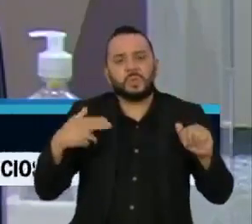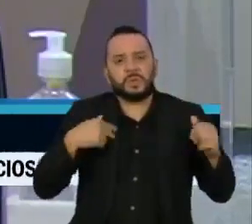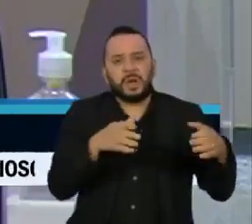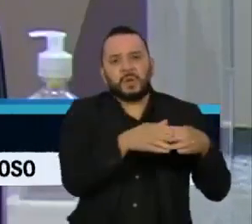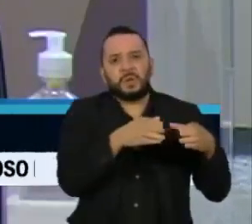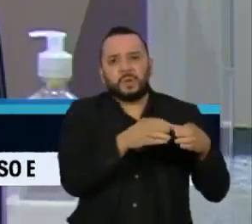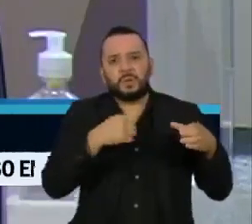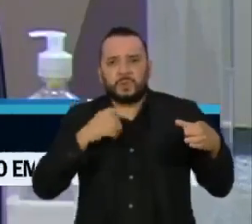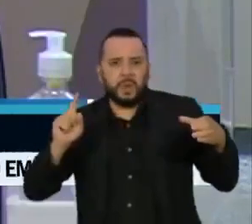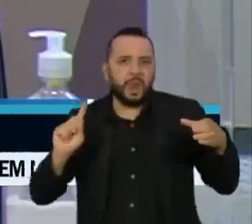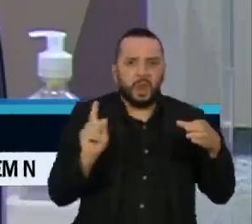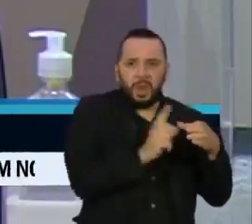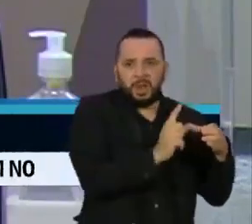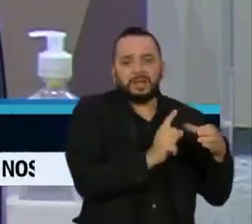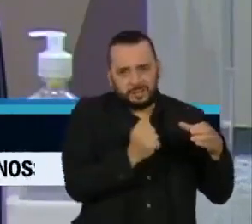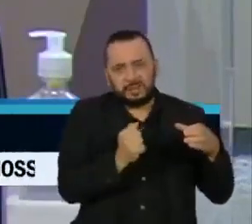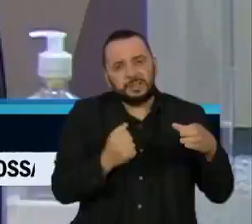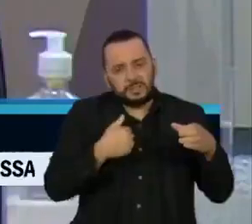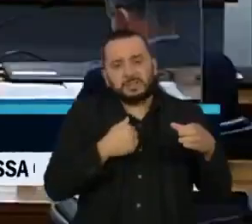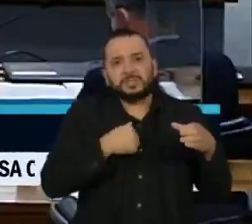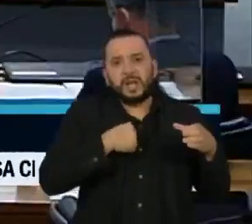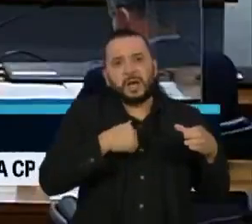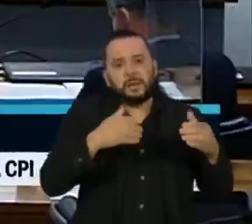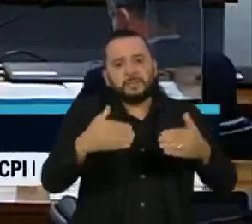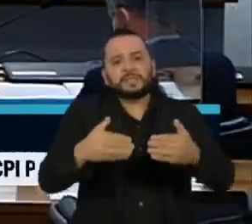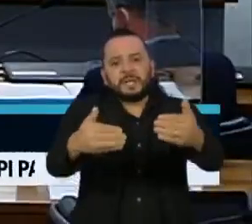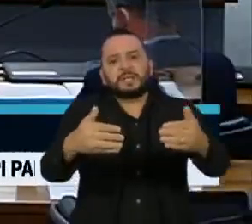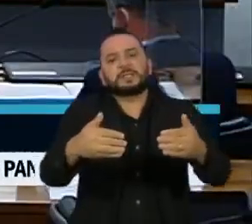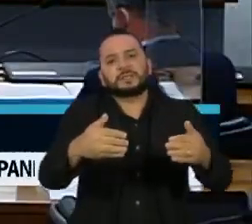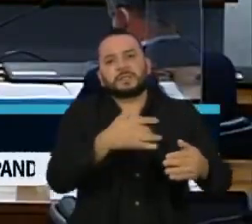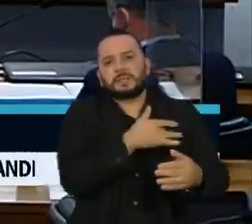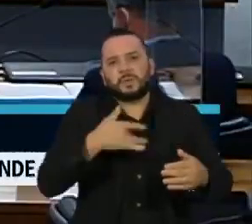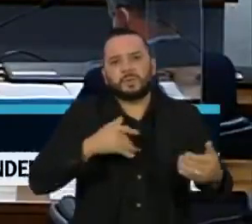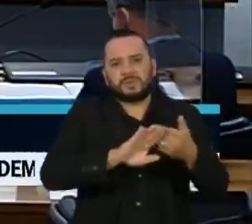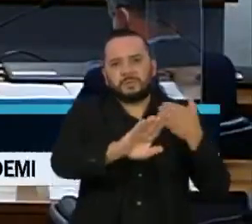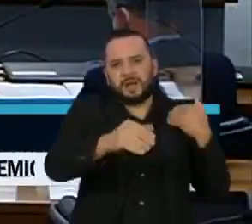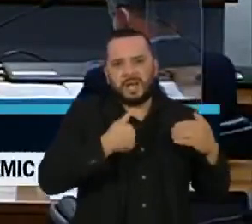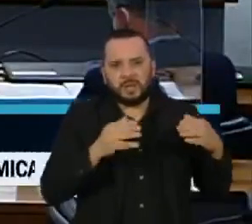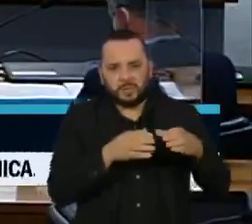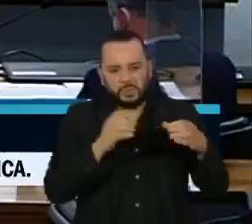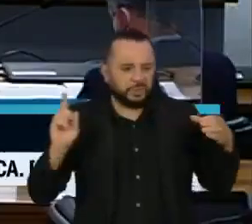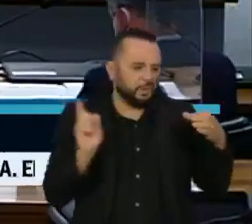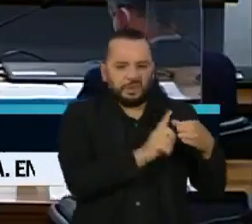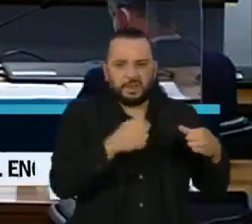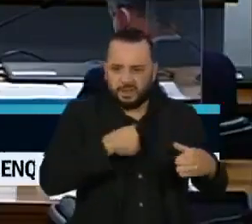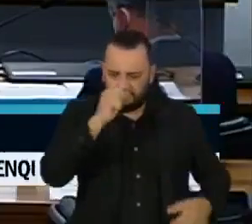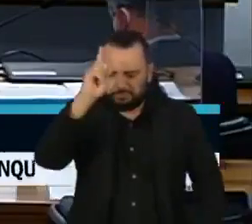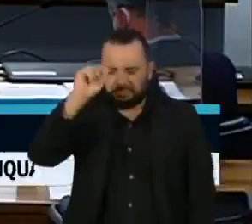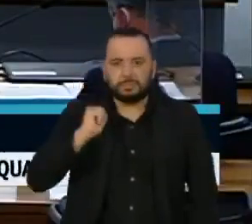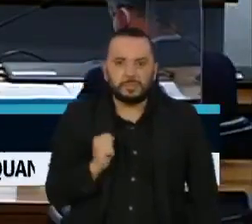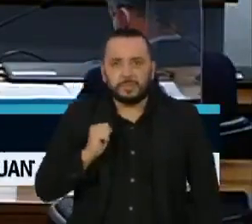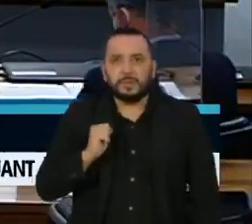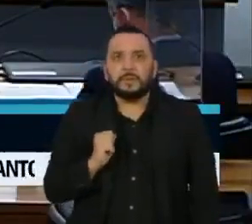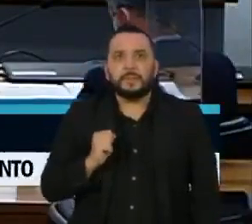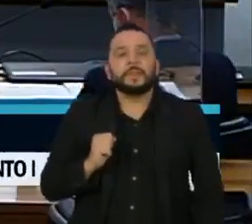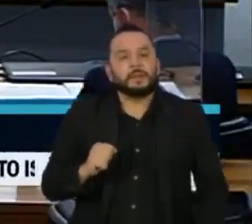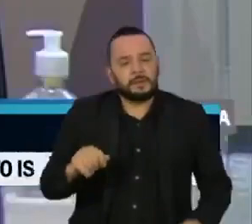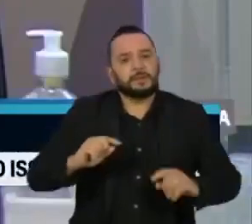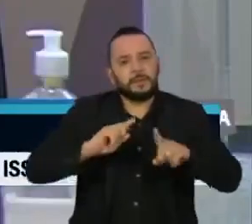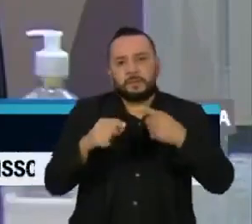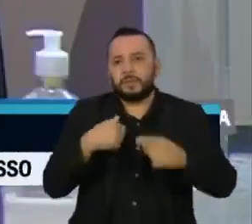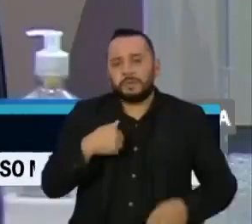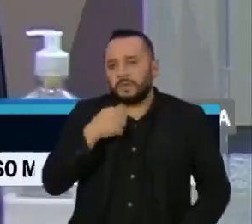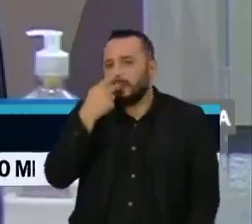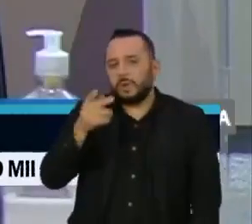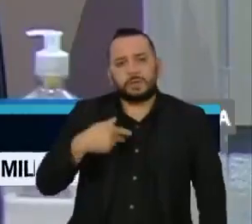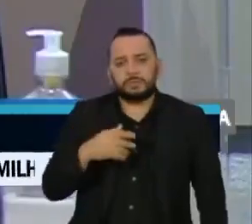conhecimento de qualquer governo paralelo. Wieser concluiu a exposição afirmando que permaneceria em silêncio.